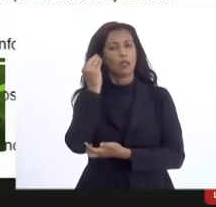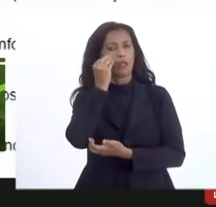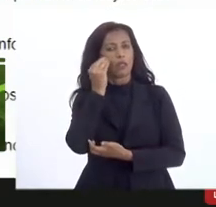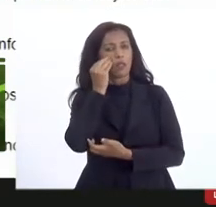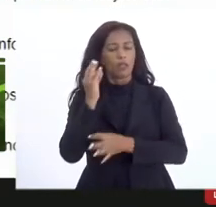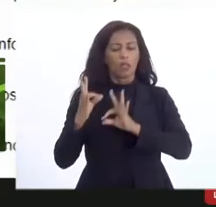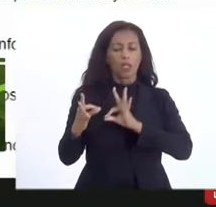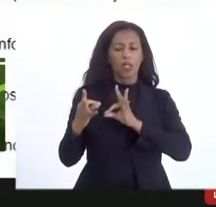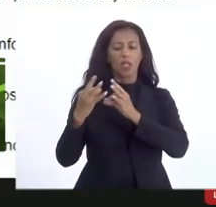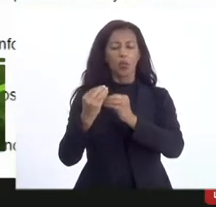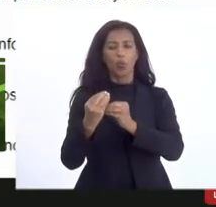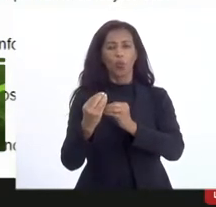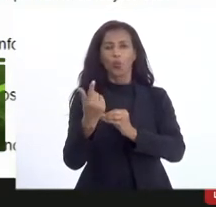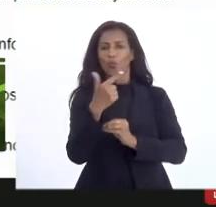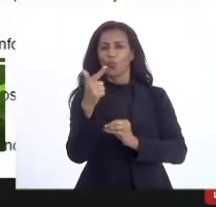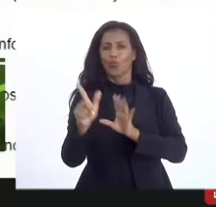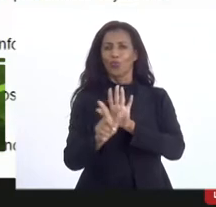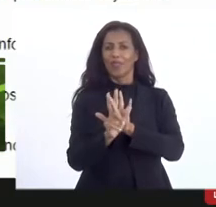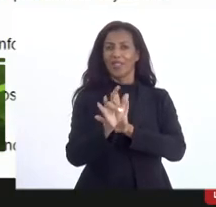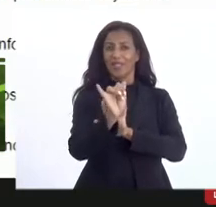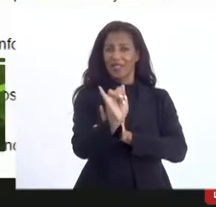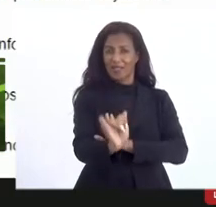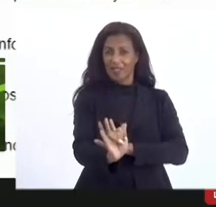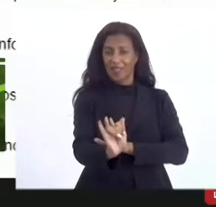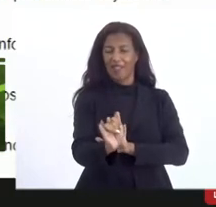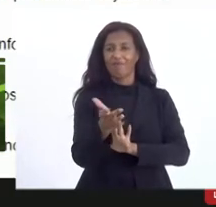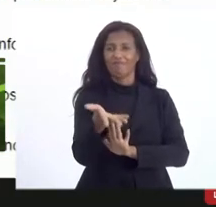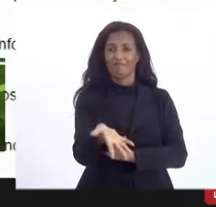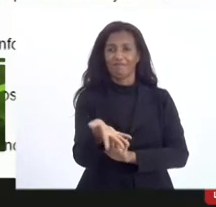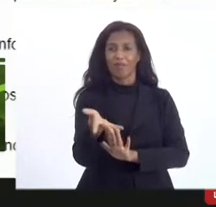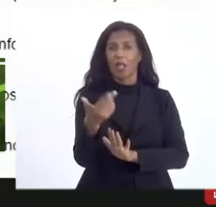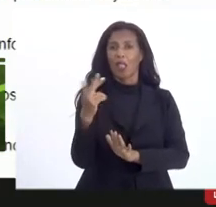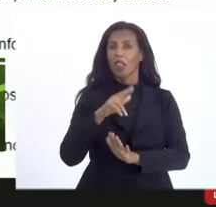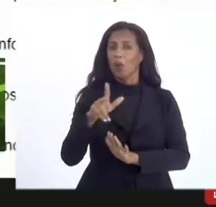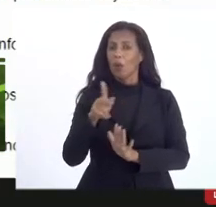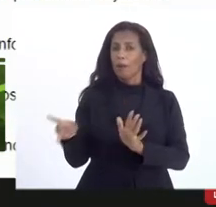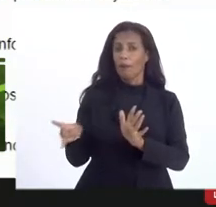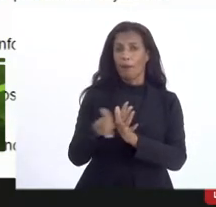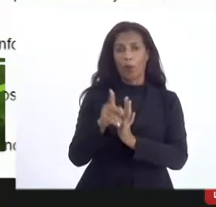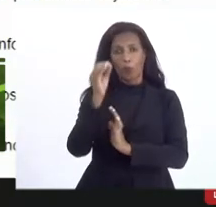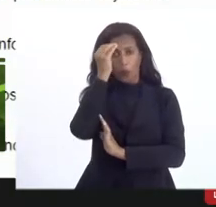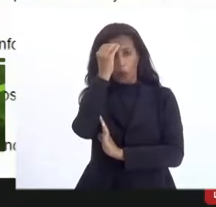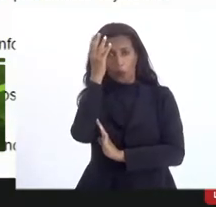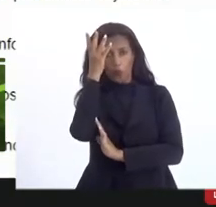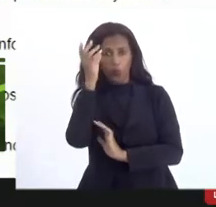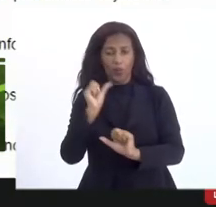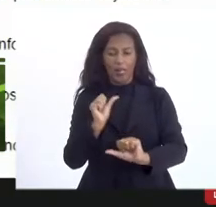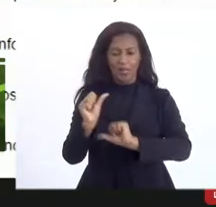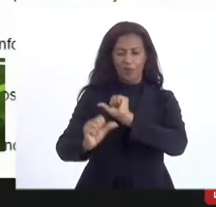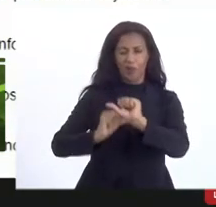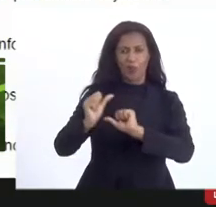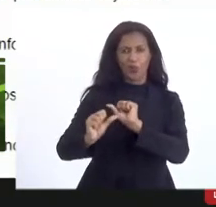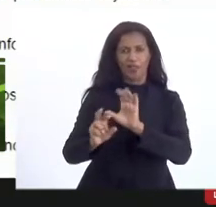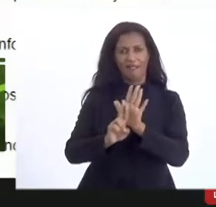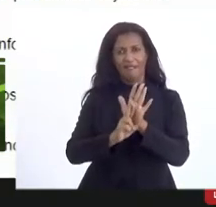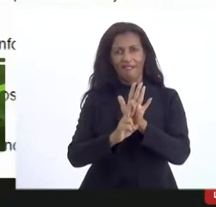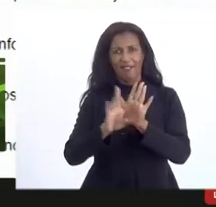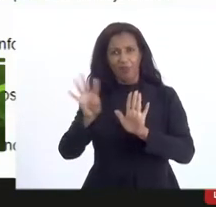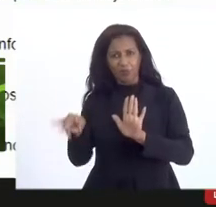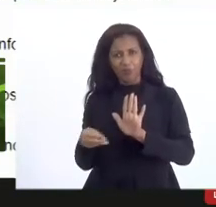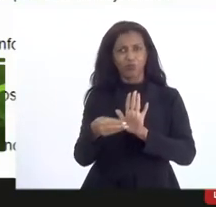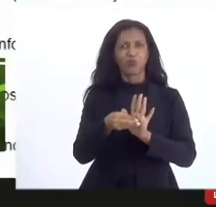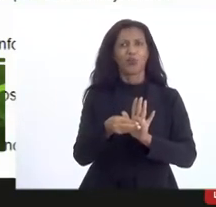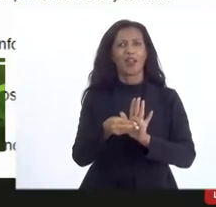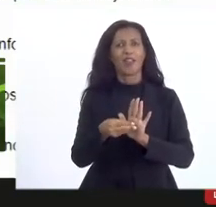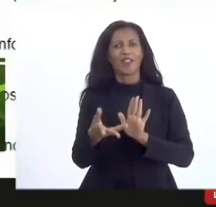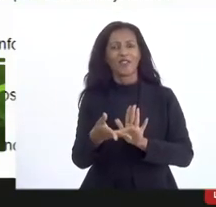que tudo que não está em lei senta um gestor que não é exatamente adequado à cultura ele vai lá muda a regulamentação e faz